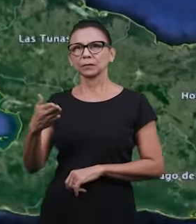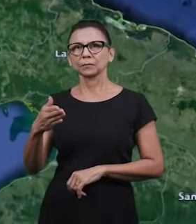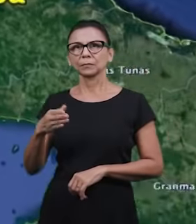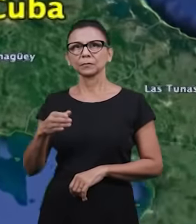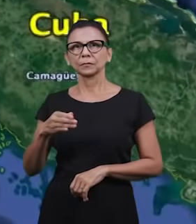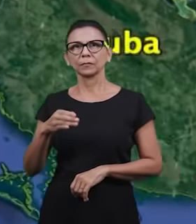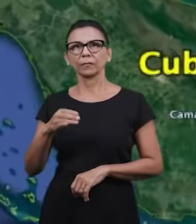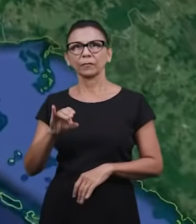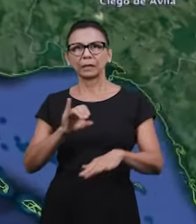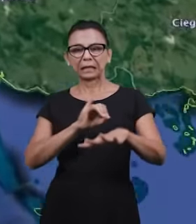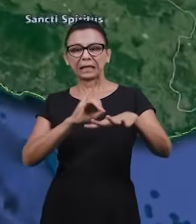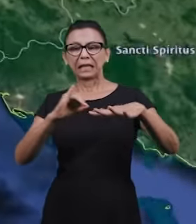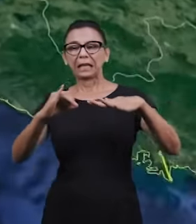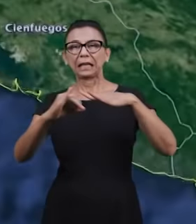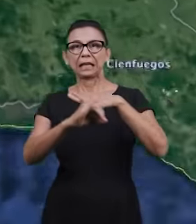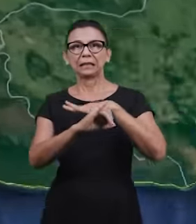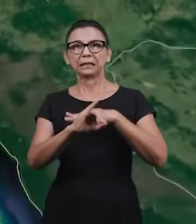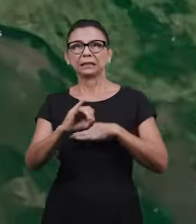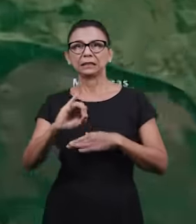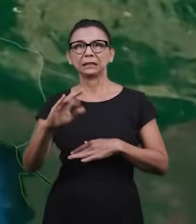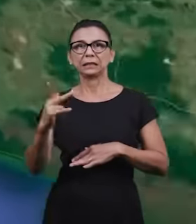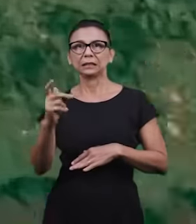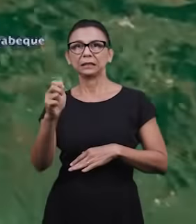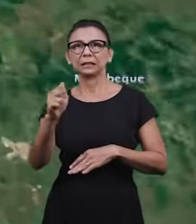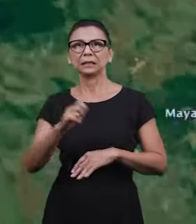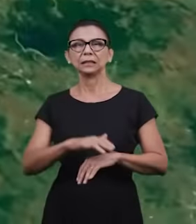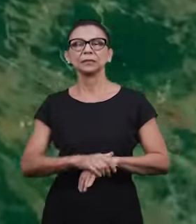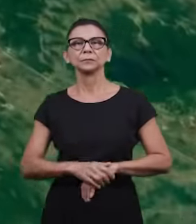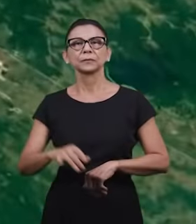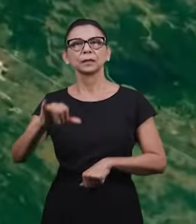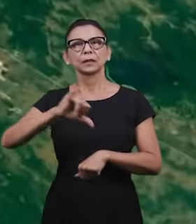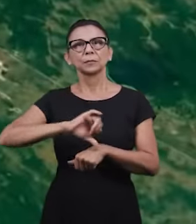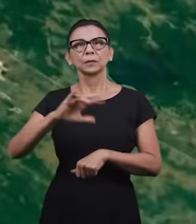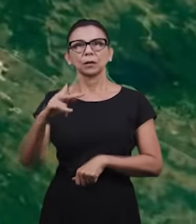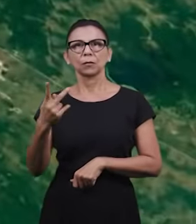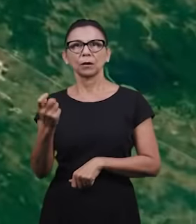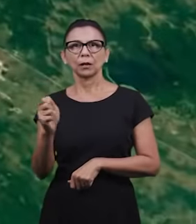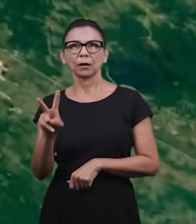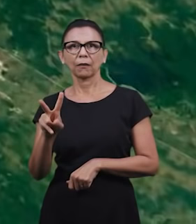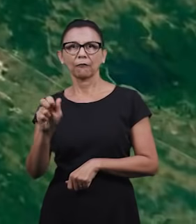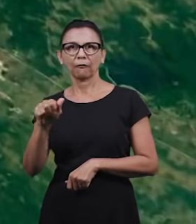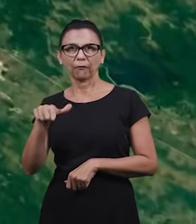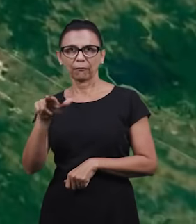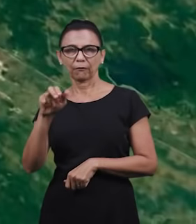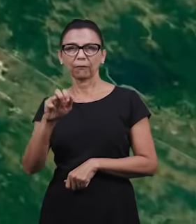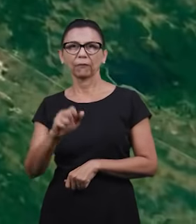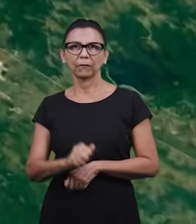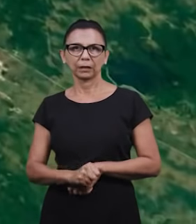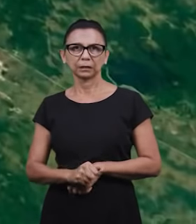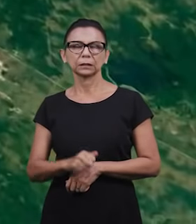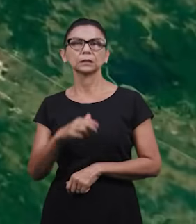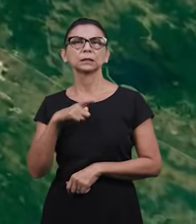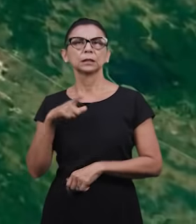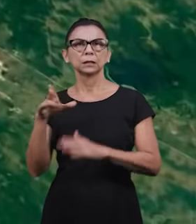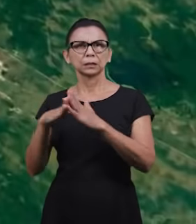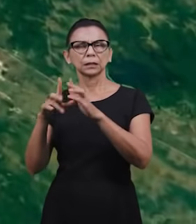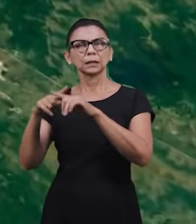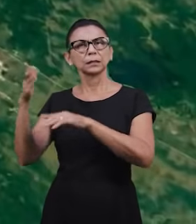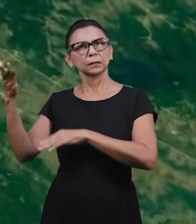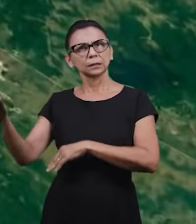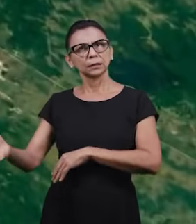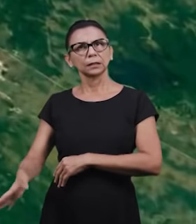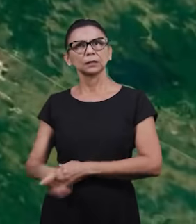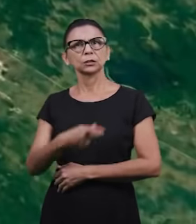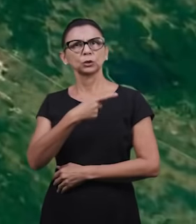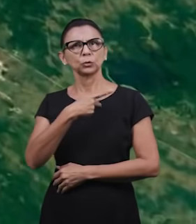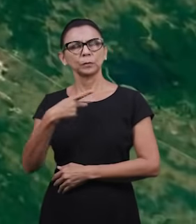ali a ilha de Cuba. E vamos, então, para a capital de Cuba, Havana, onde temos ali a nossa igreja e